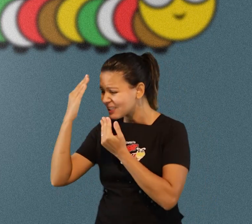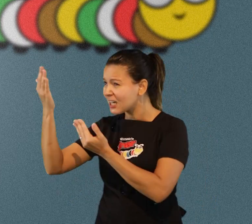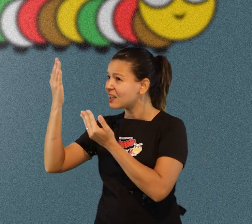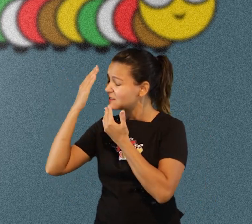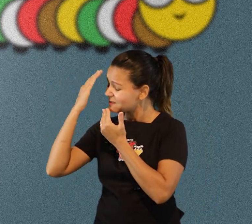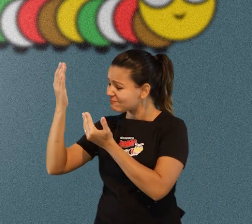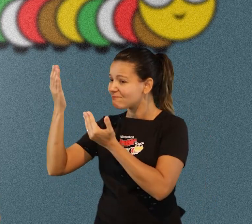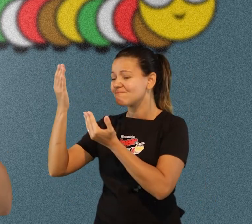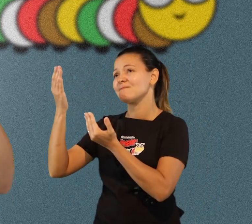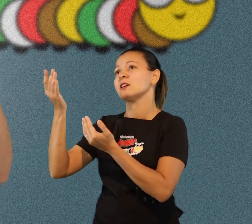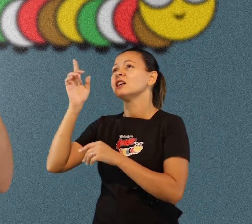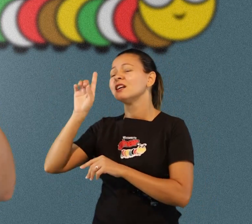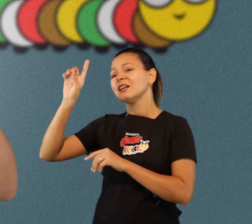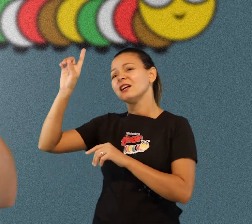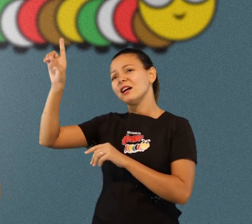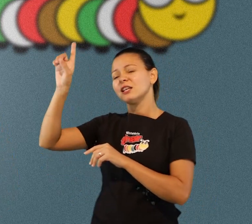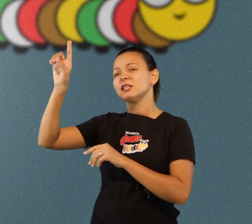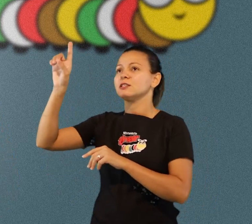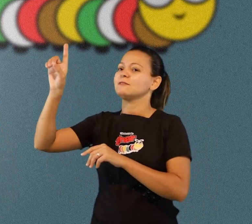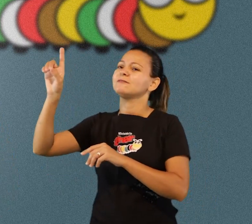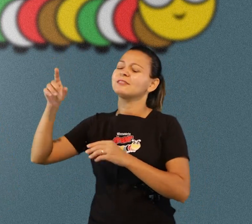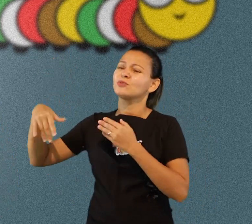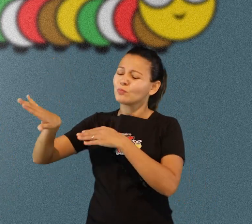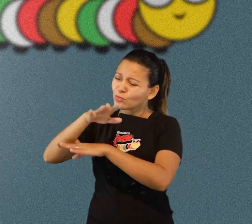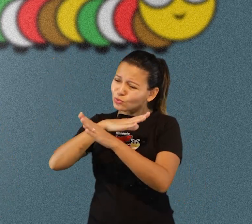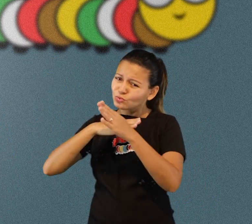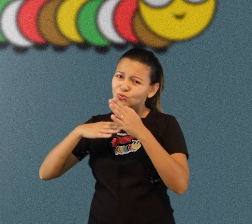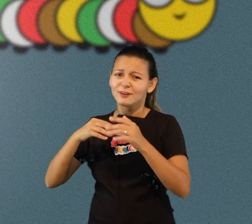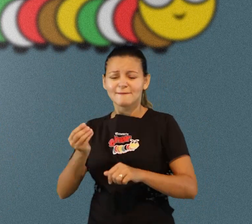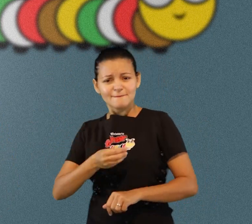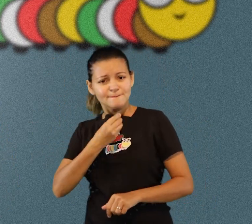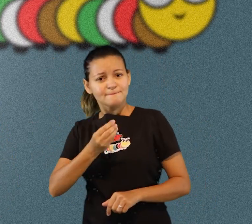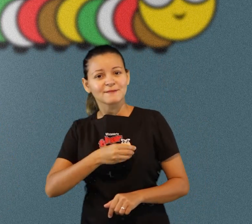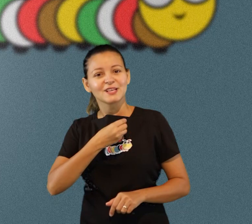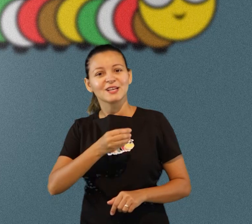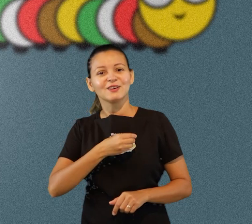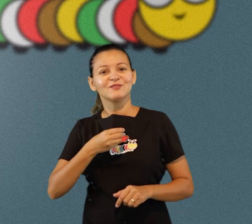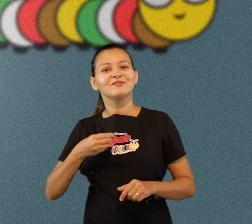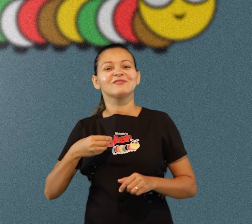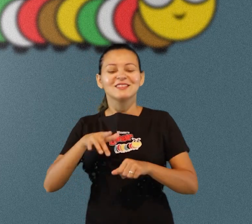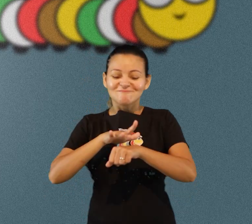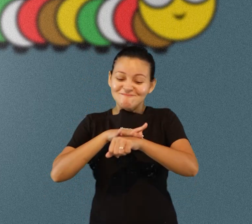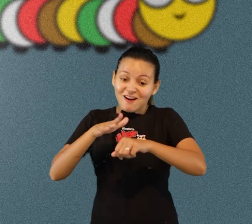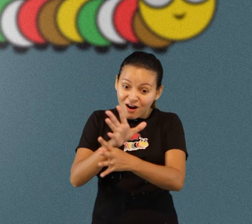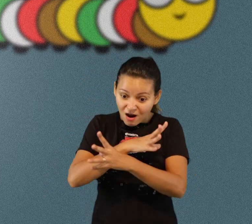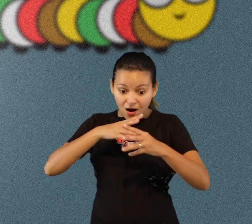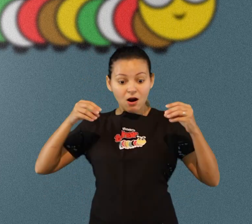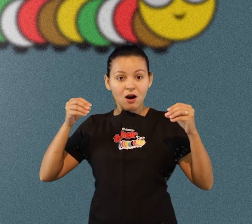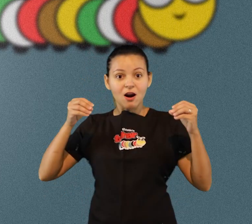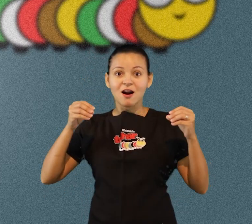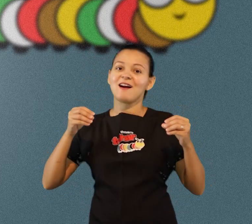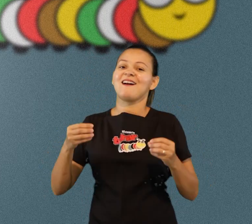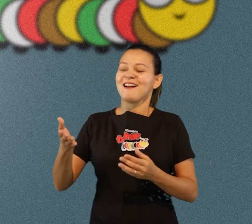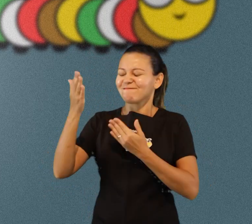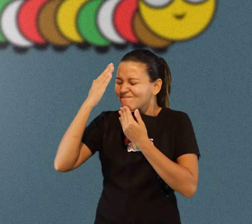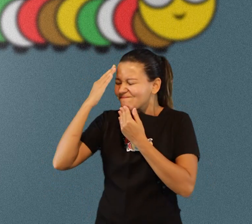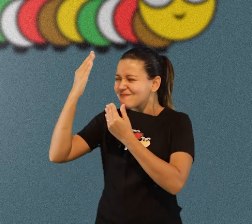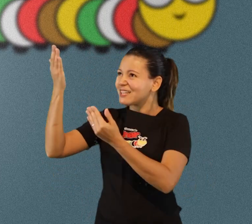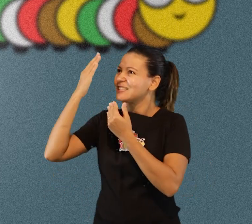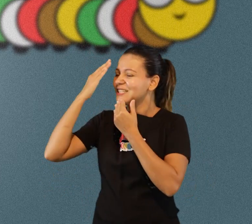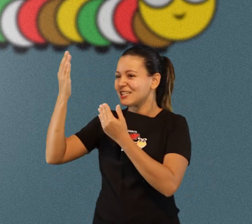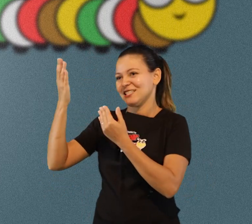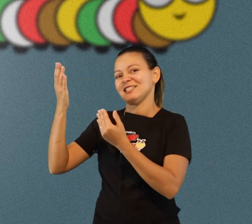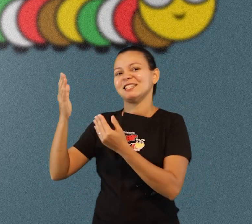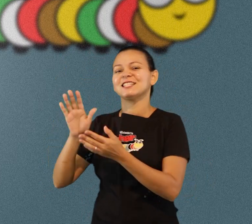presença do Senhor por todos os outros dias que ele viveria aqui na terra né? por todos os seus dias então